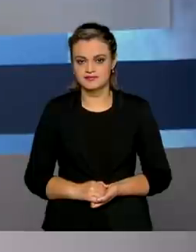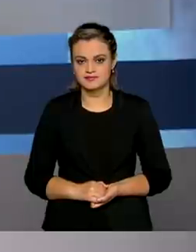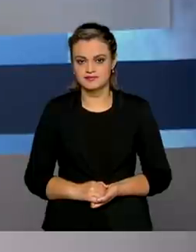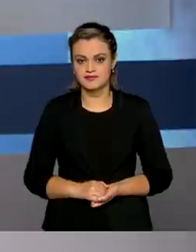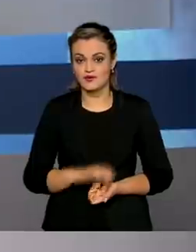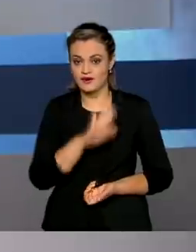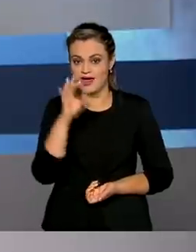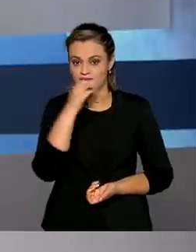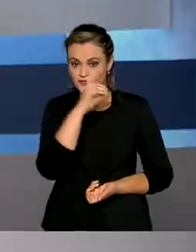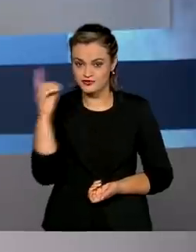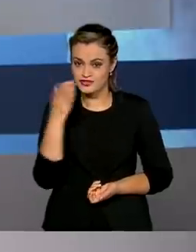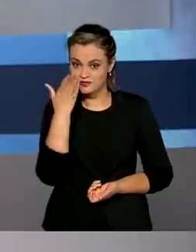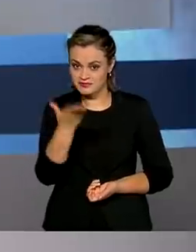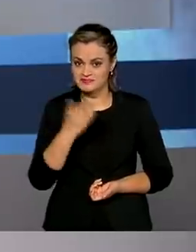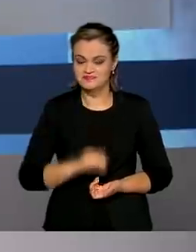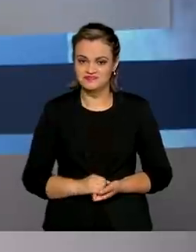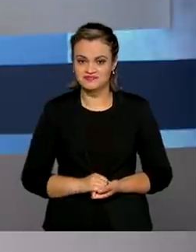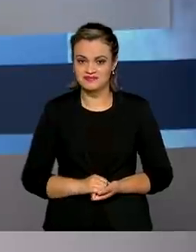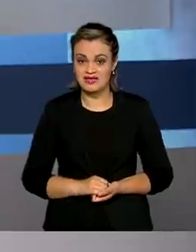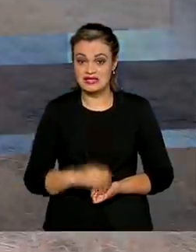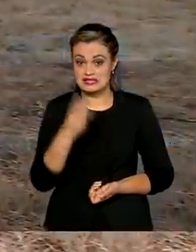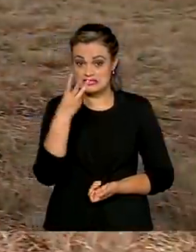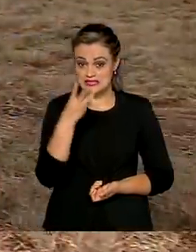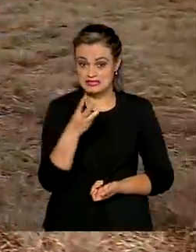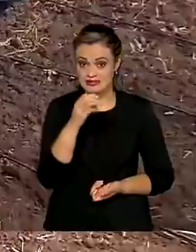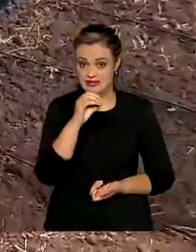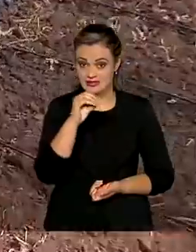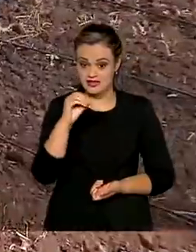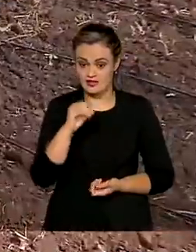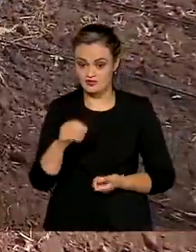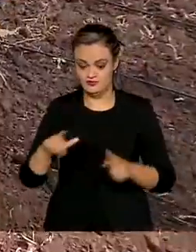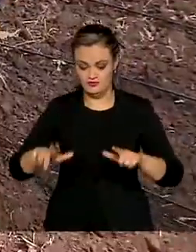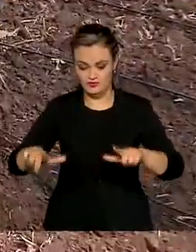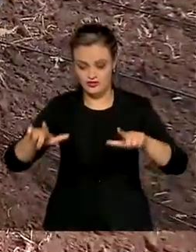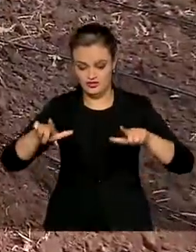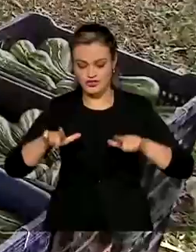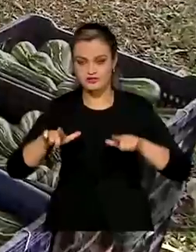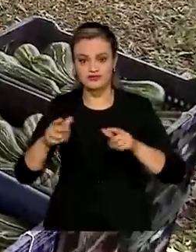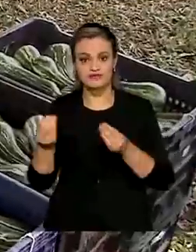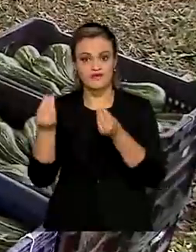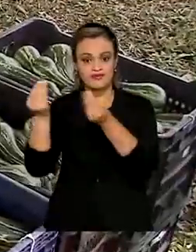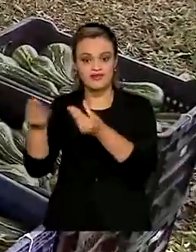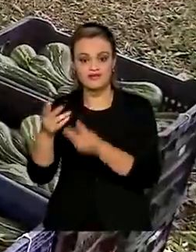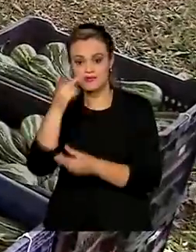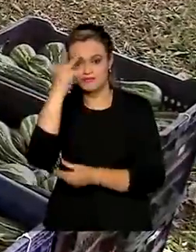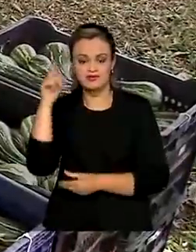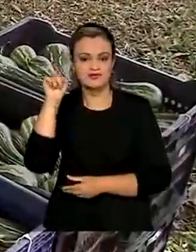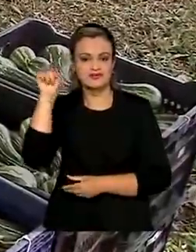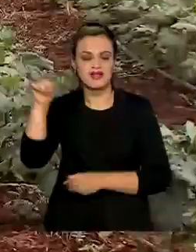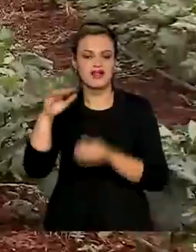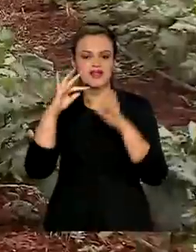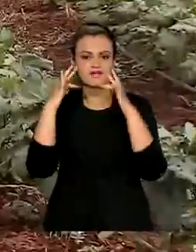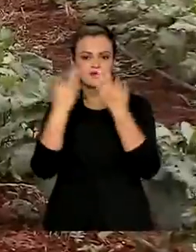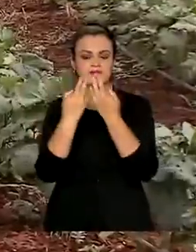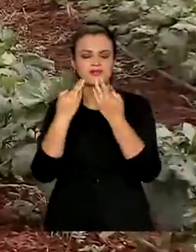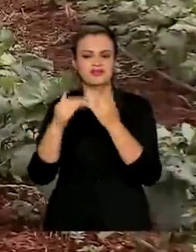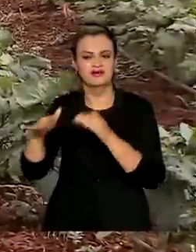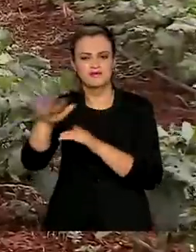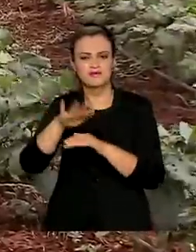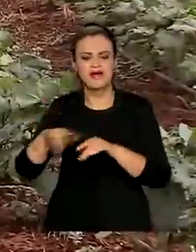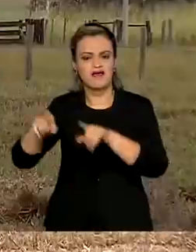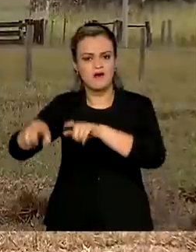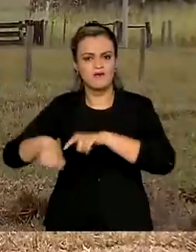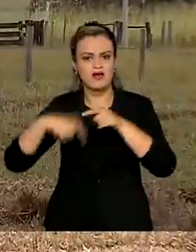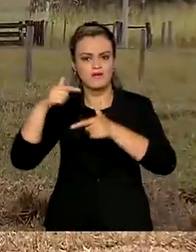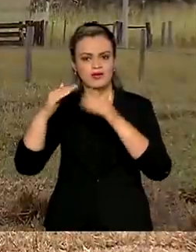Olá, bom dia pra você. Mais de 300 títulos de terra vão ser entregues hoje a famílias que vivem em assentamentos